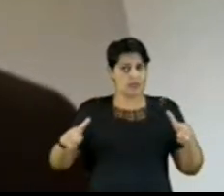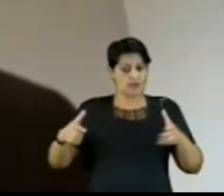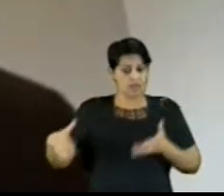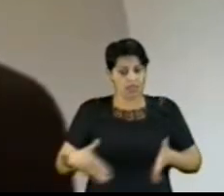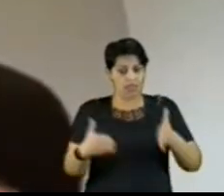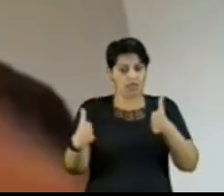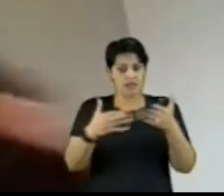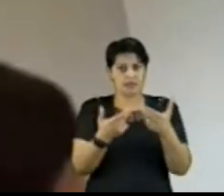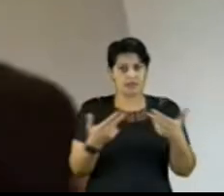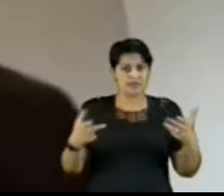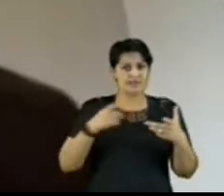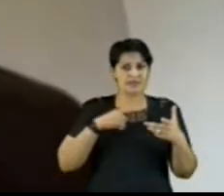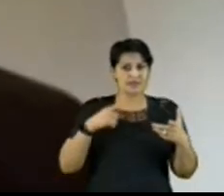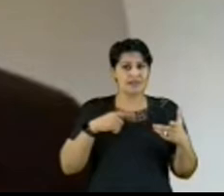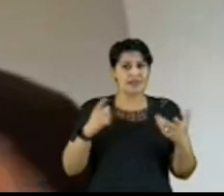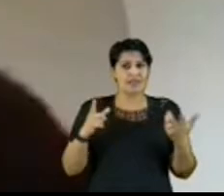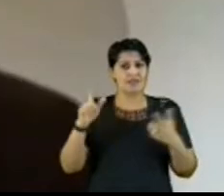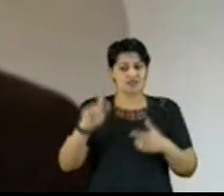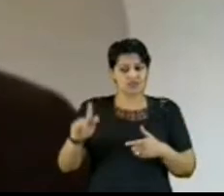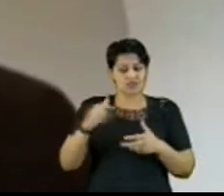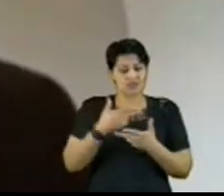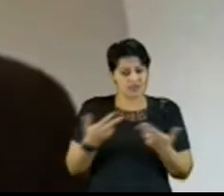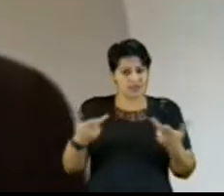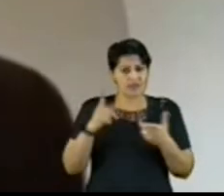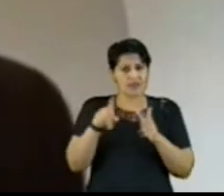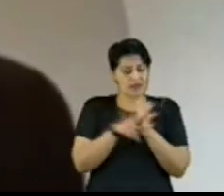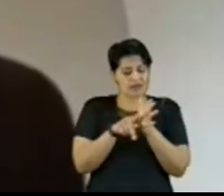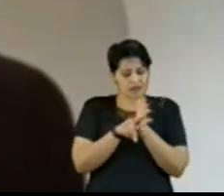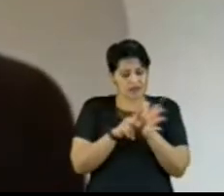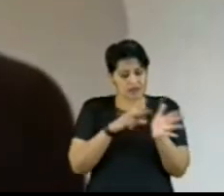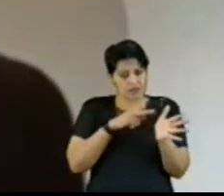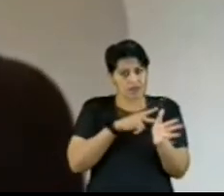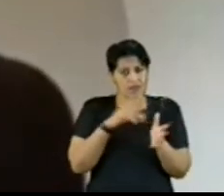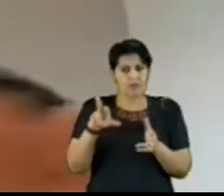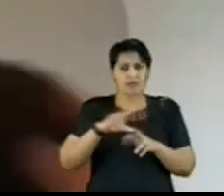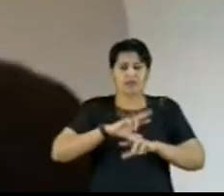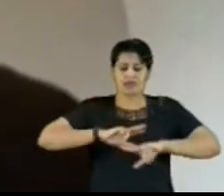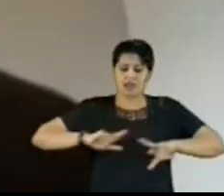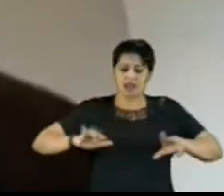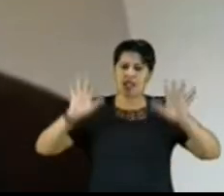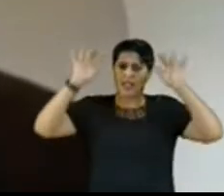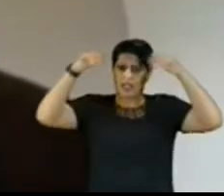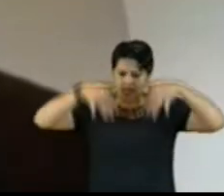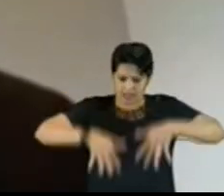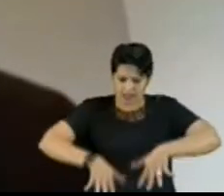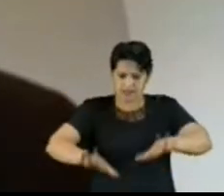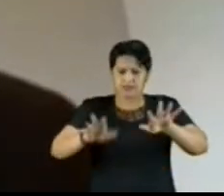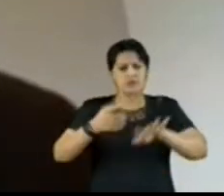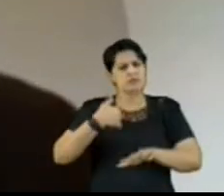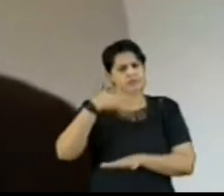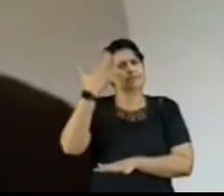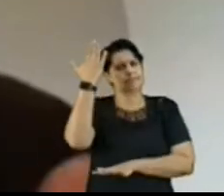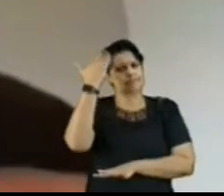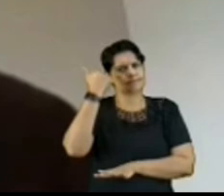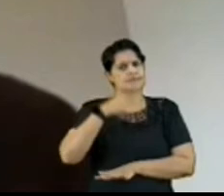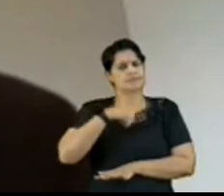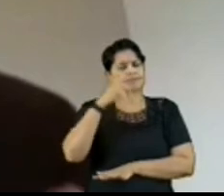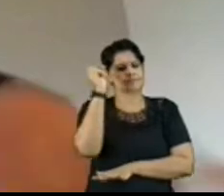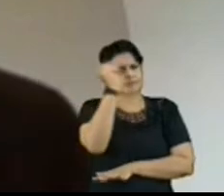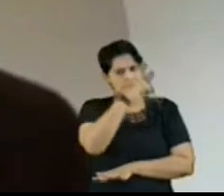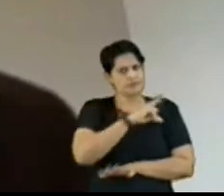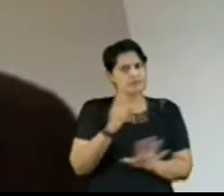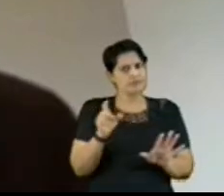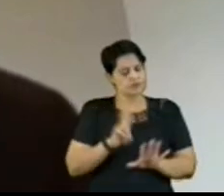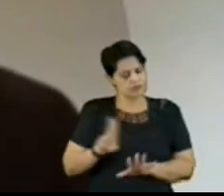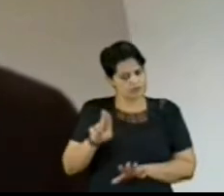uma geografia totalmente particular, com inúmeros vales, onde nós sabemos das dificuldades para o